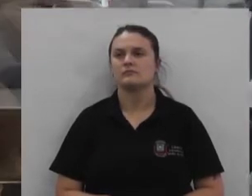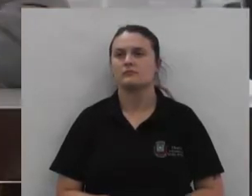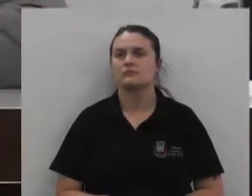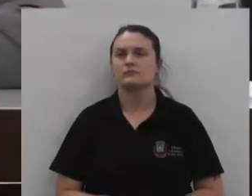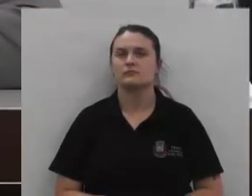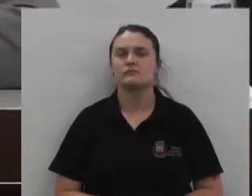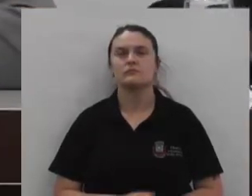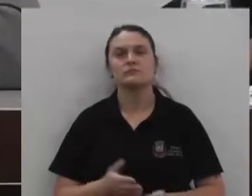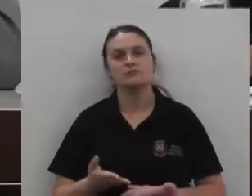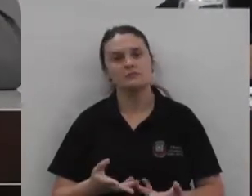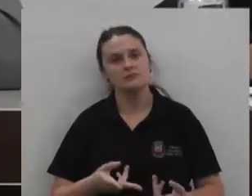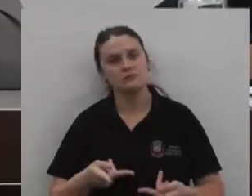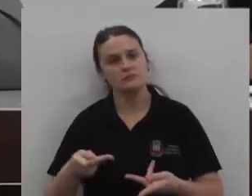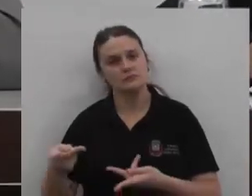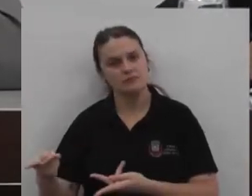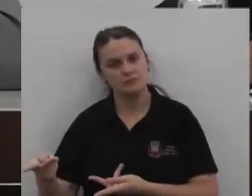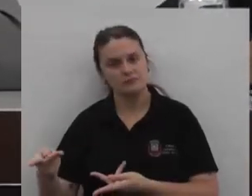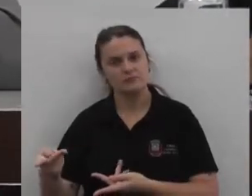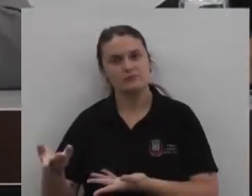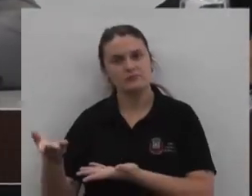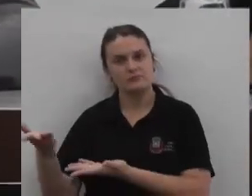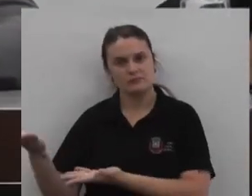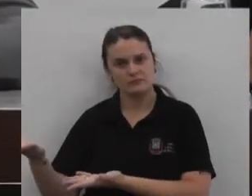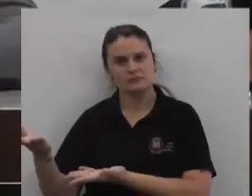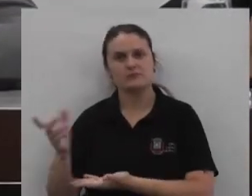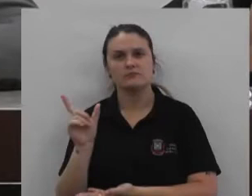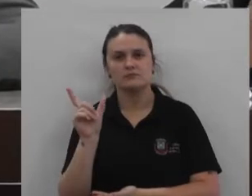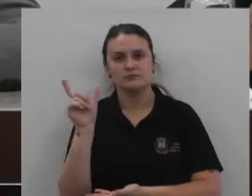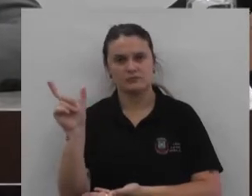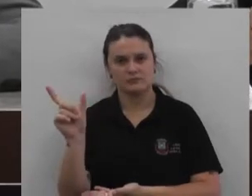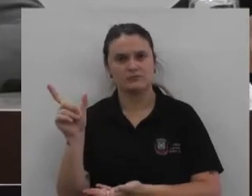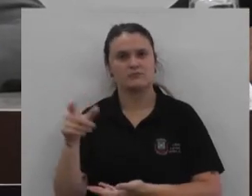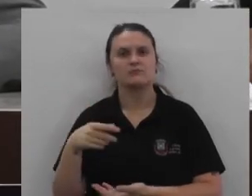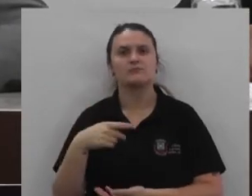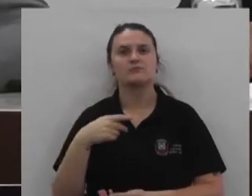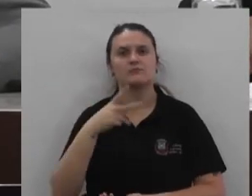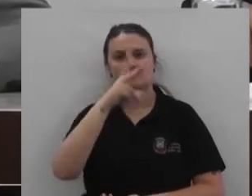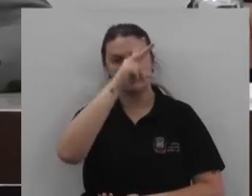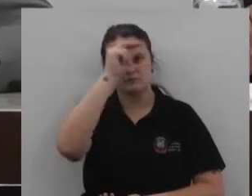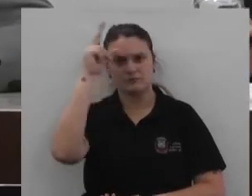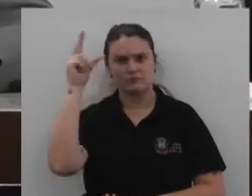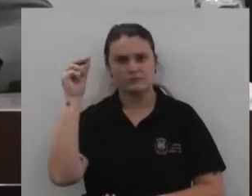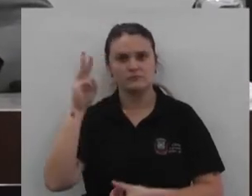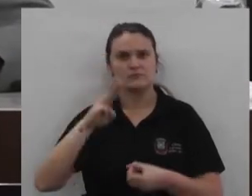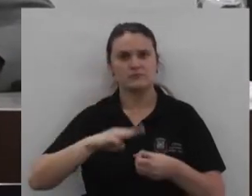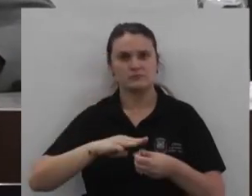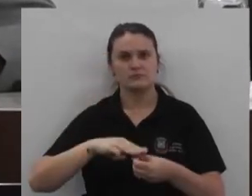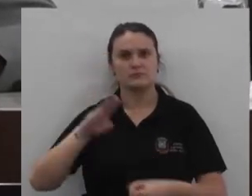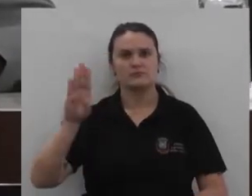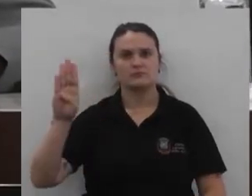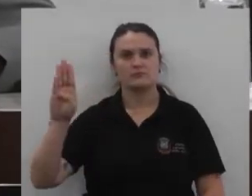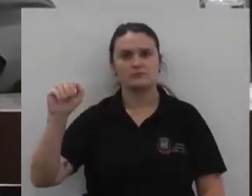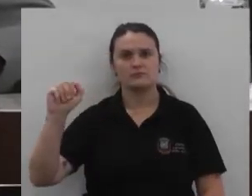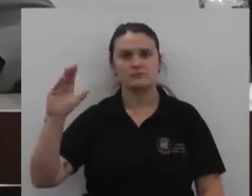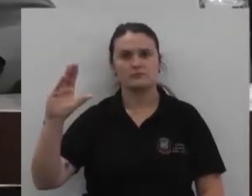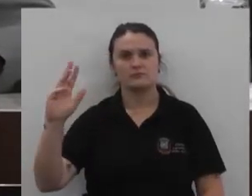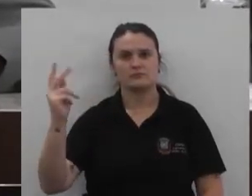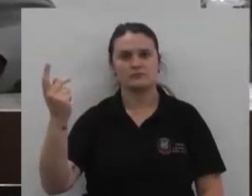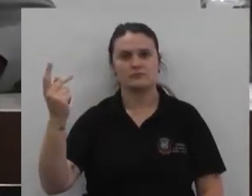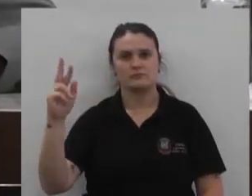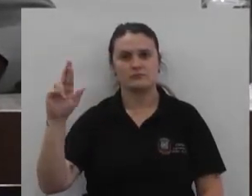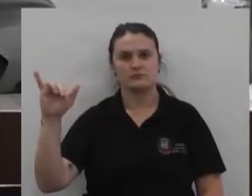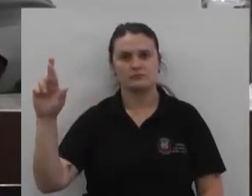Então convidamos E concedemos a palavra Ao senhor prefeito municipal Bachir Abas